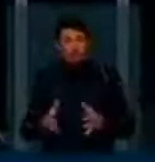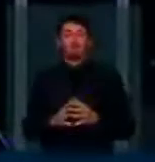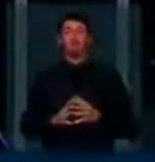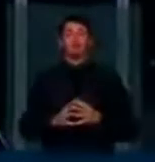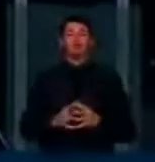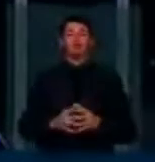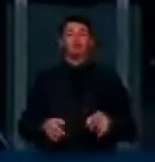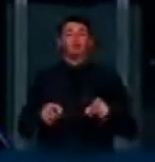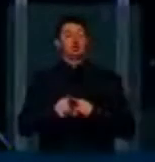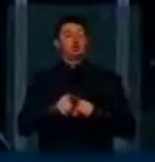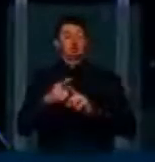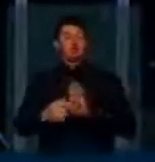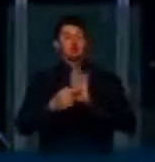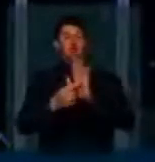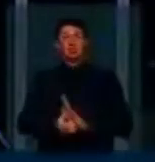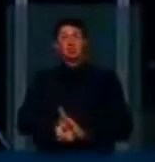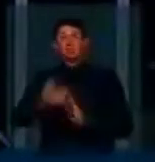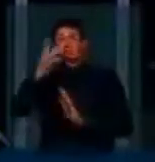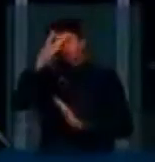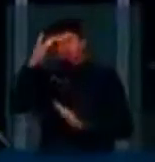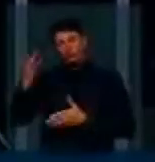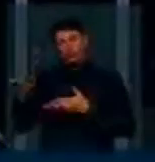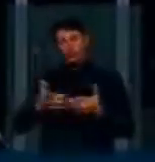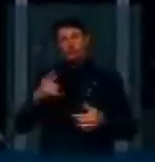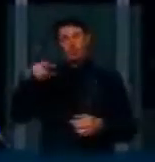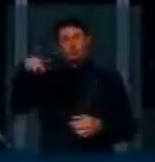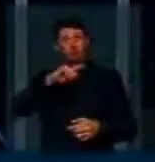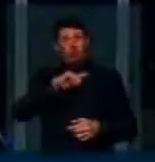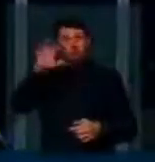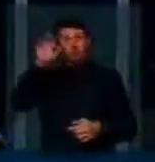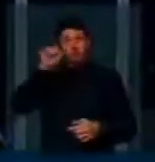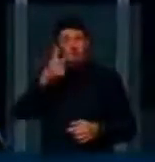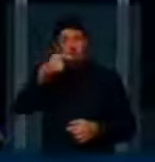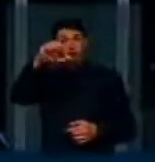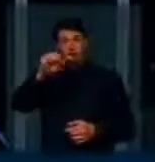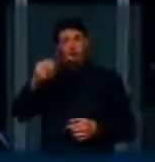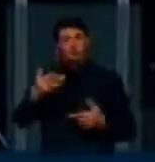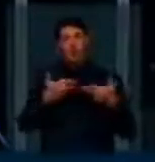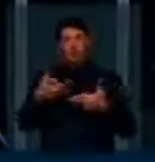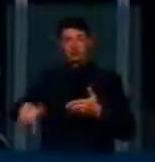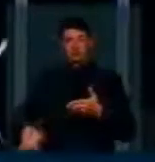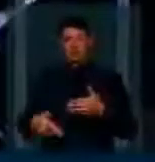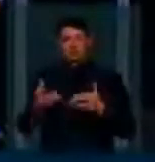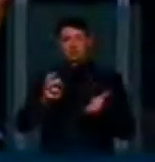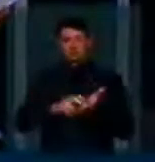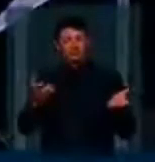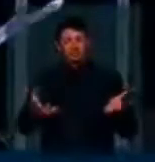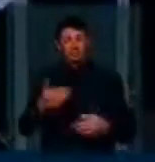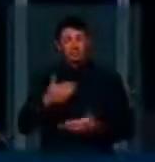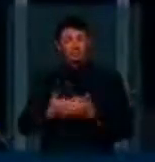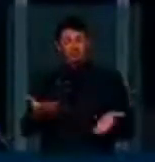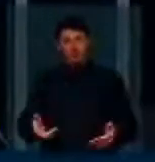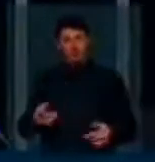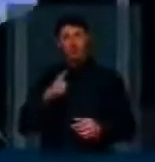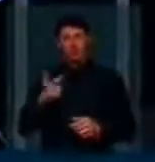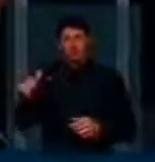e também a manifestação de tantos convidados. Nós ouvimos 28 convidados aqui nessa manhã, até o momento. Vossa Excelência bem disse